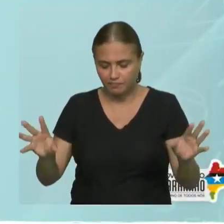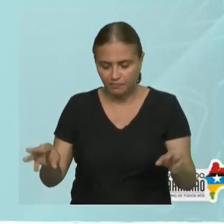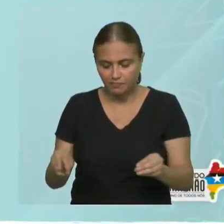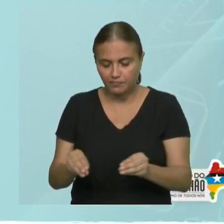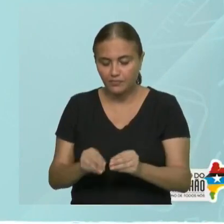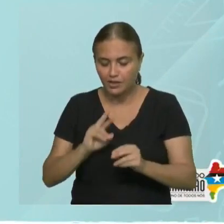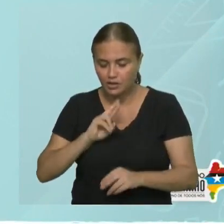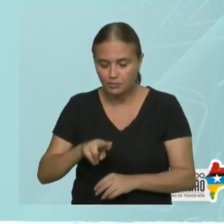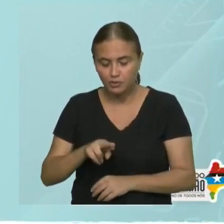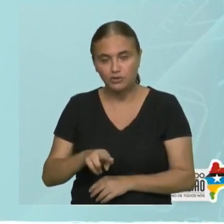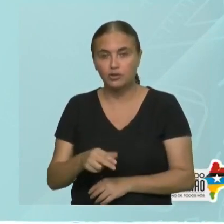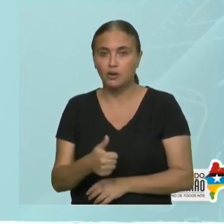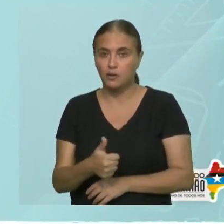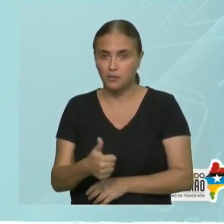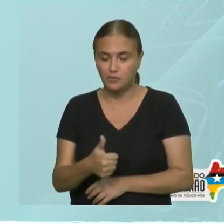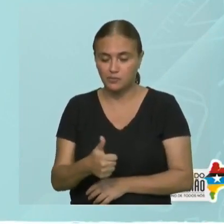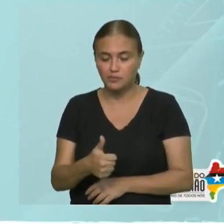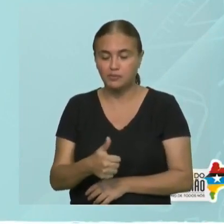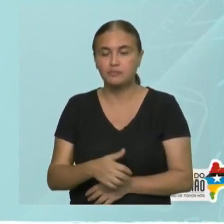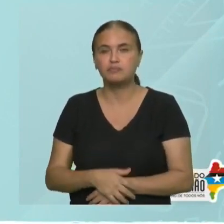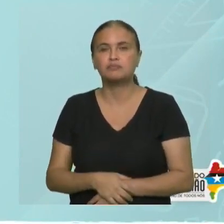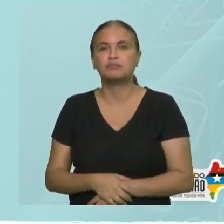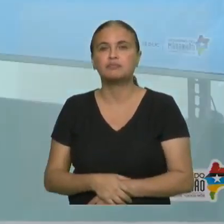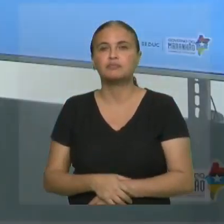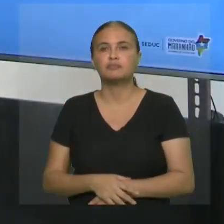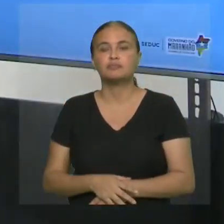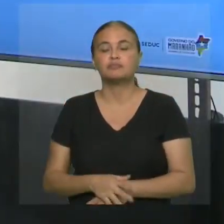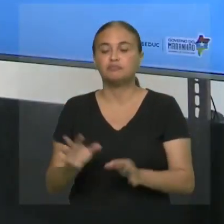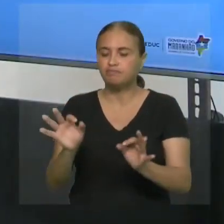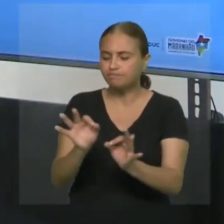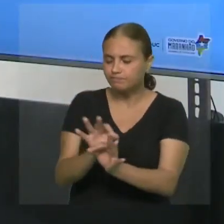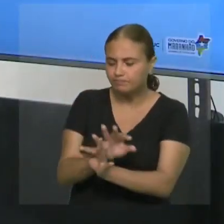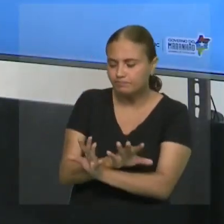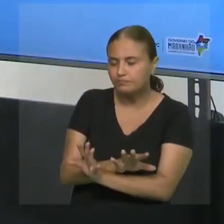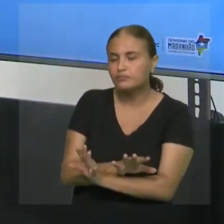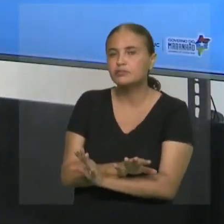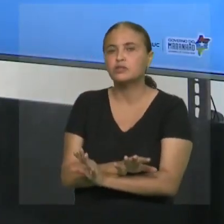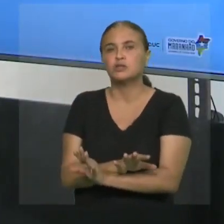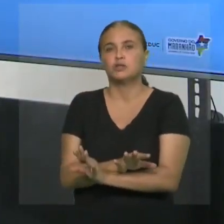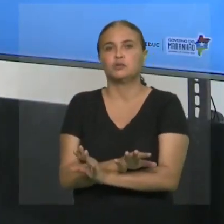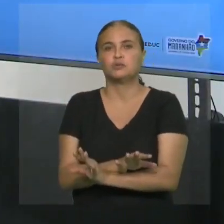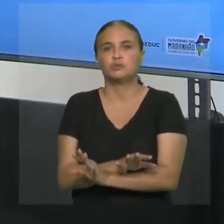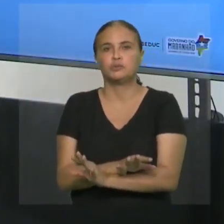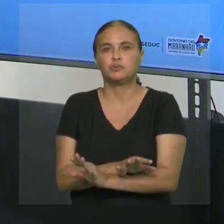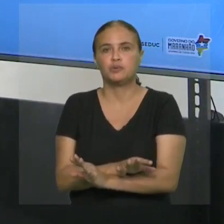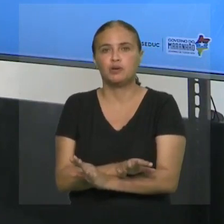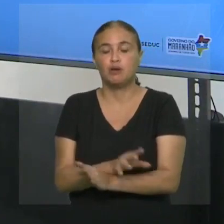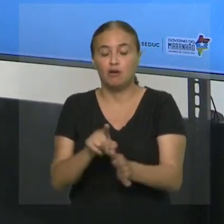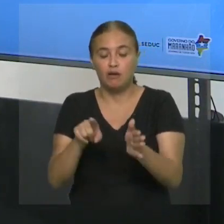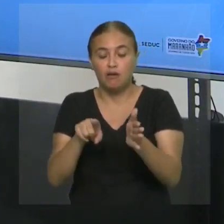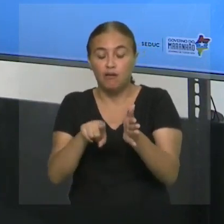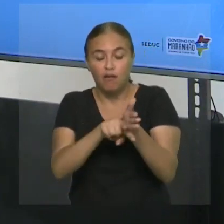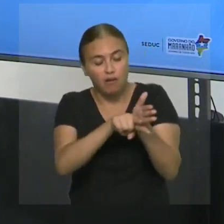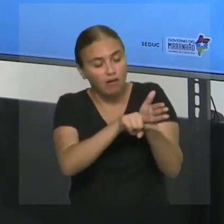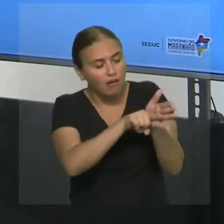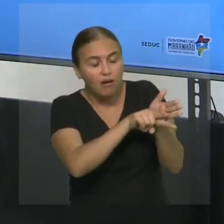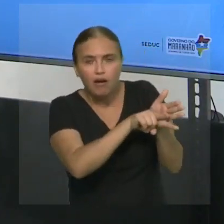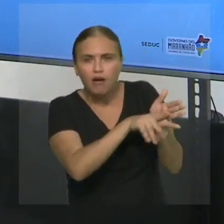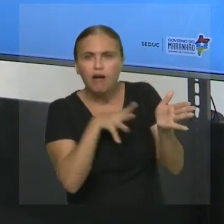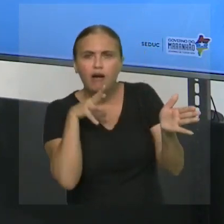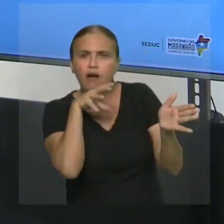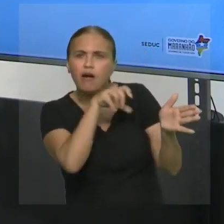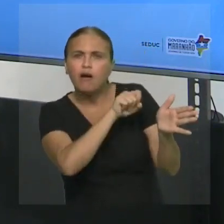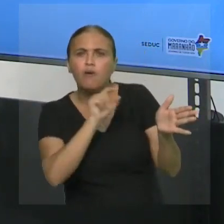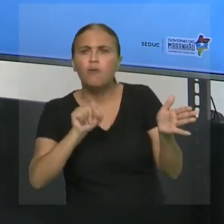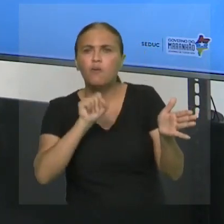11. Tranquilo? E aí, para finalizar essa aula, a gente vai falar de subtração de maneira rápida. O que é a